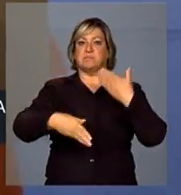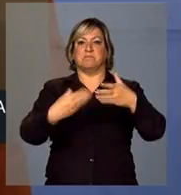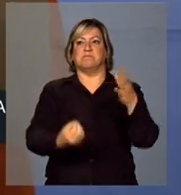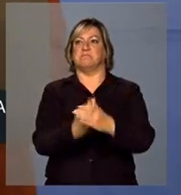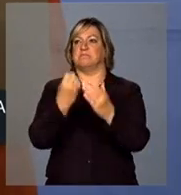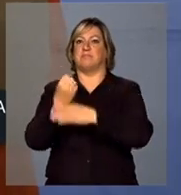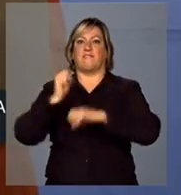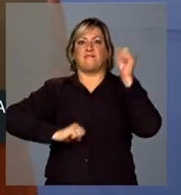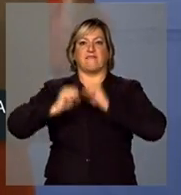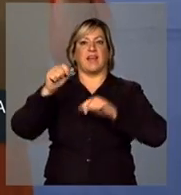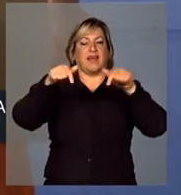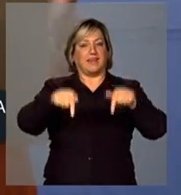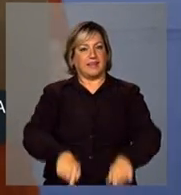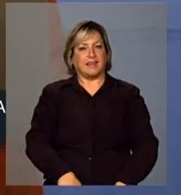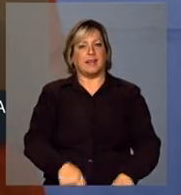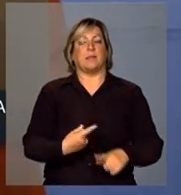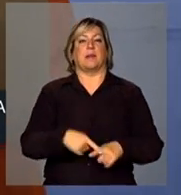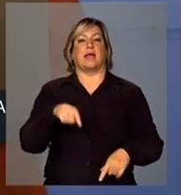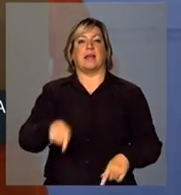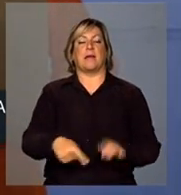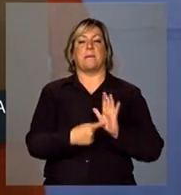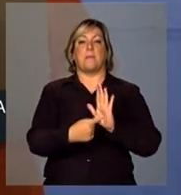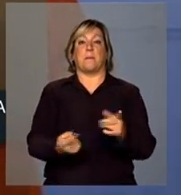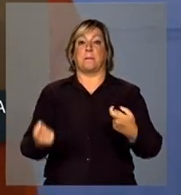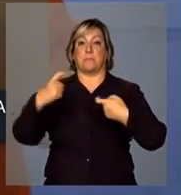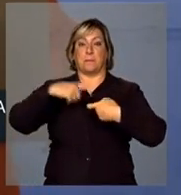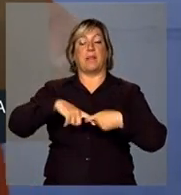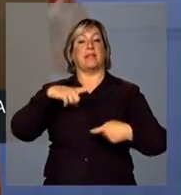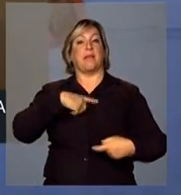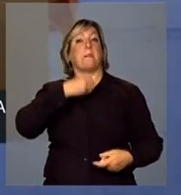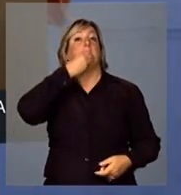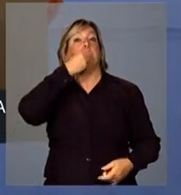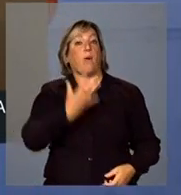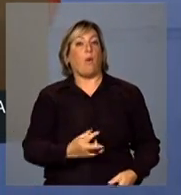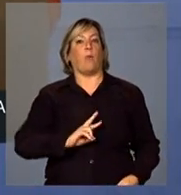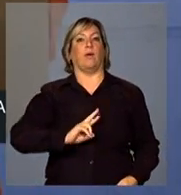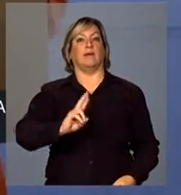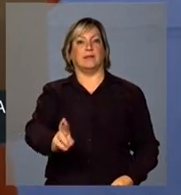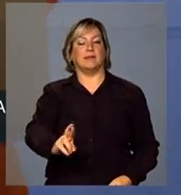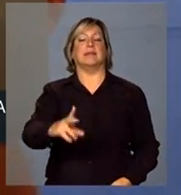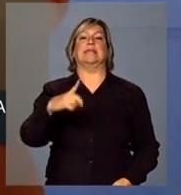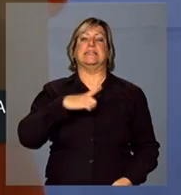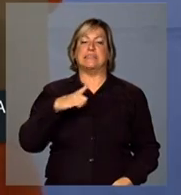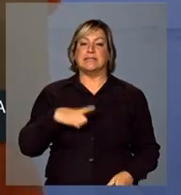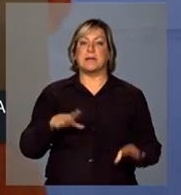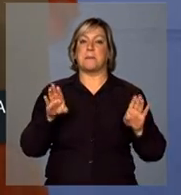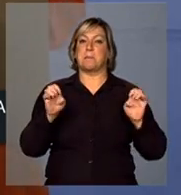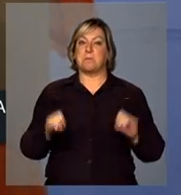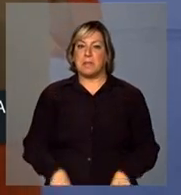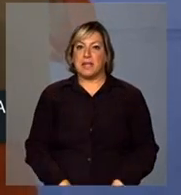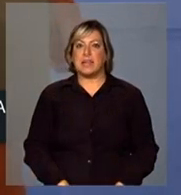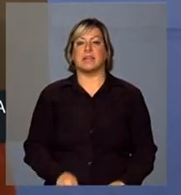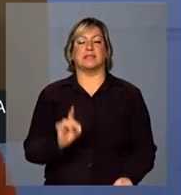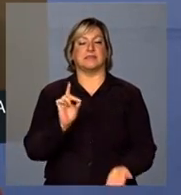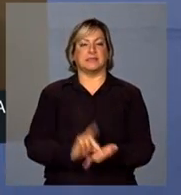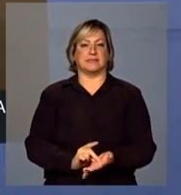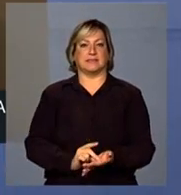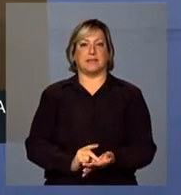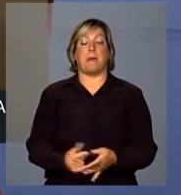cenário em que essa parceria tem resultado, tem dado resultados efetivos,